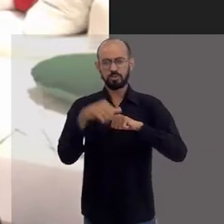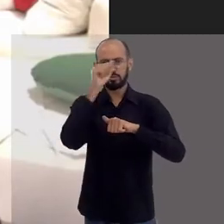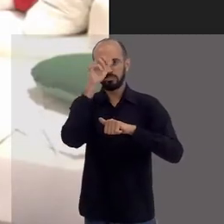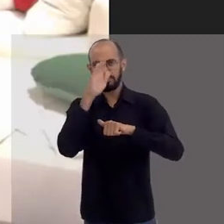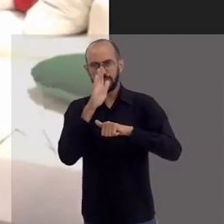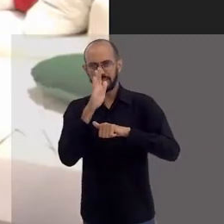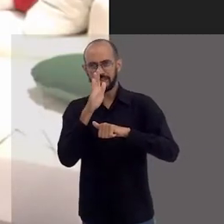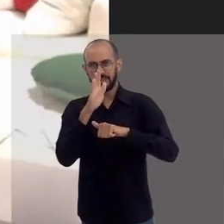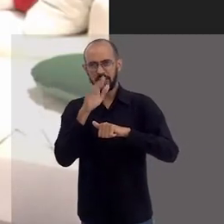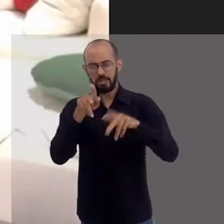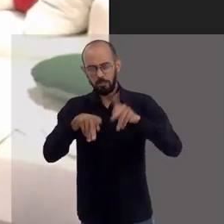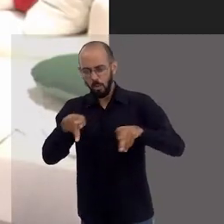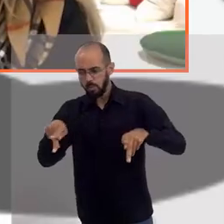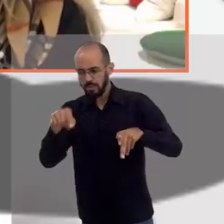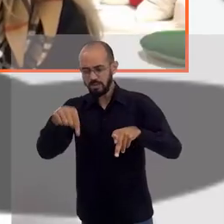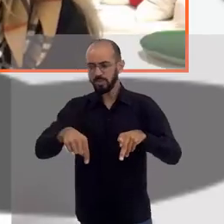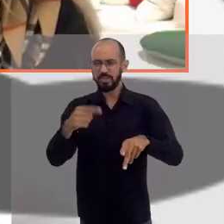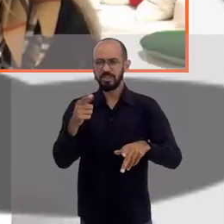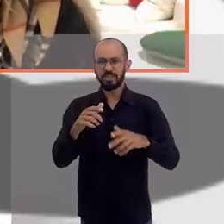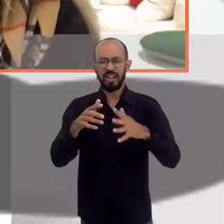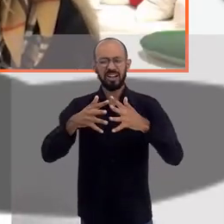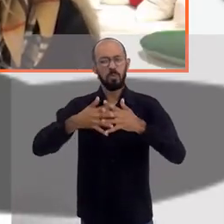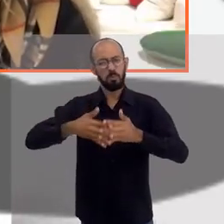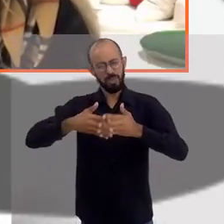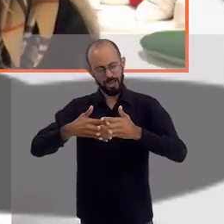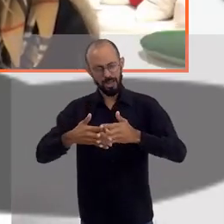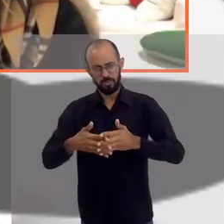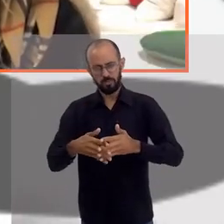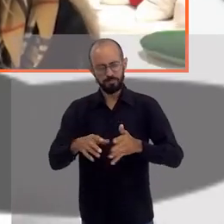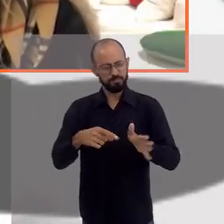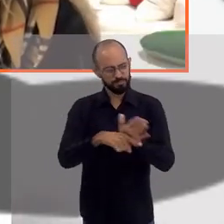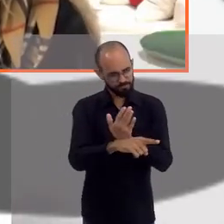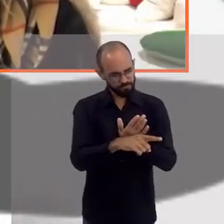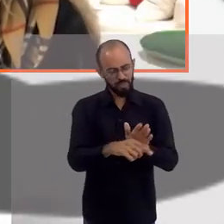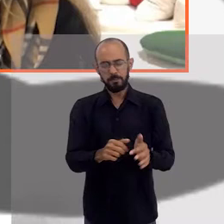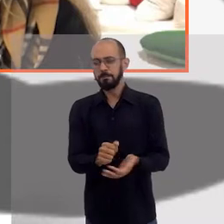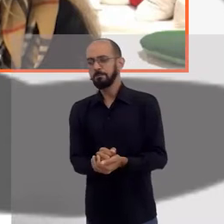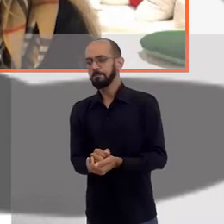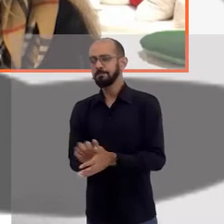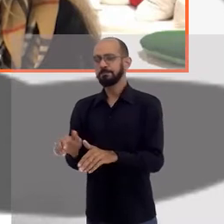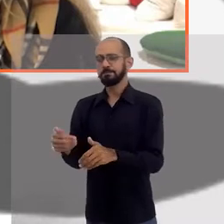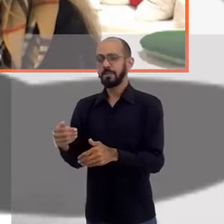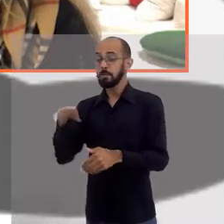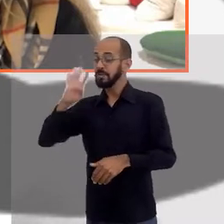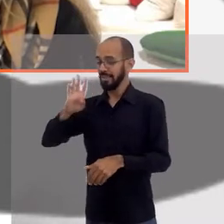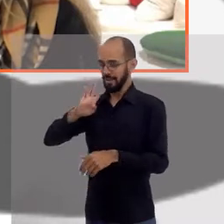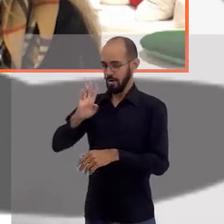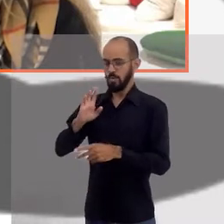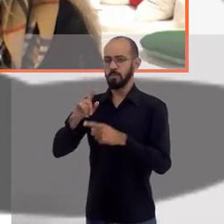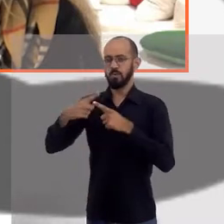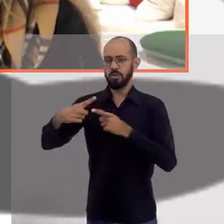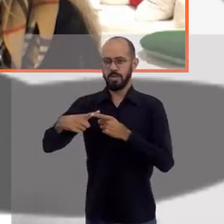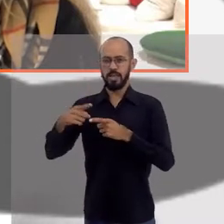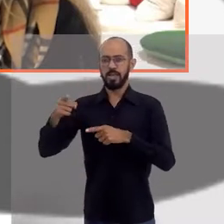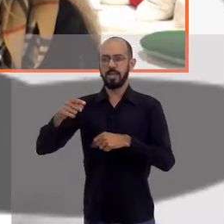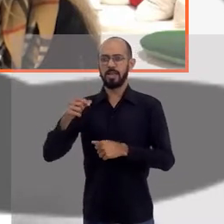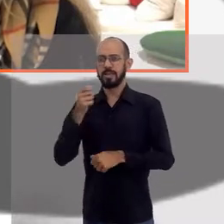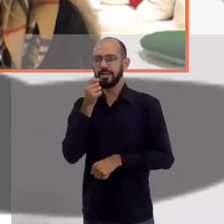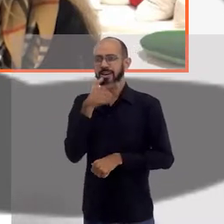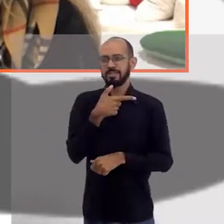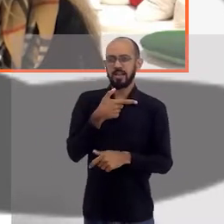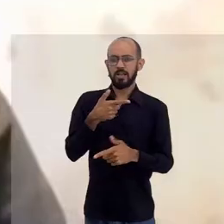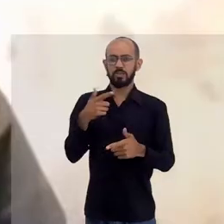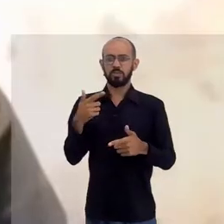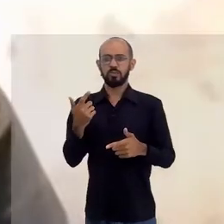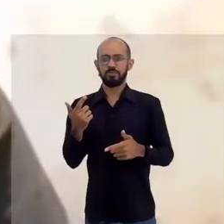das pessoas que estão aqui passando por esse momento tão complicado. Legal. E é curioso e até engraçado,